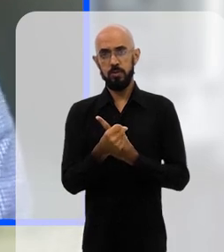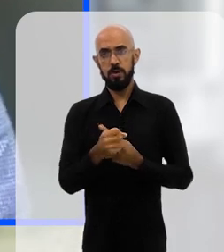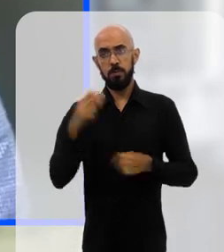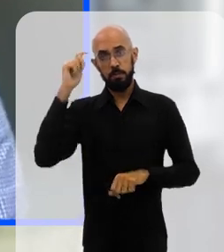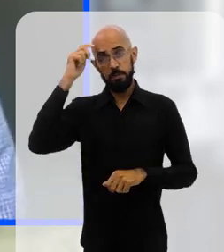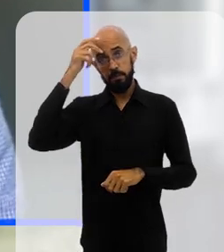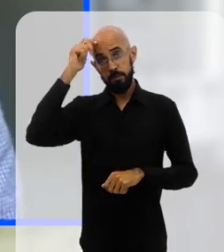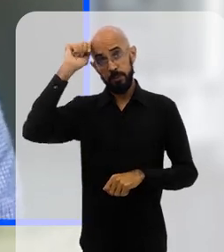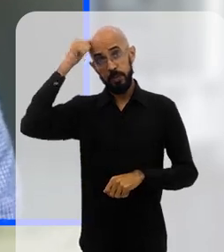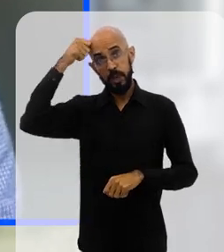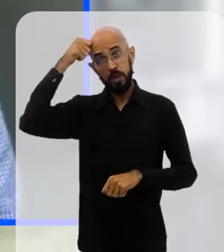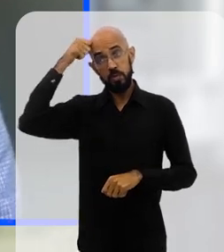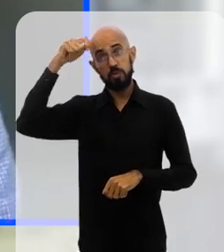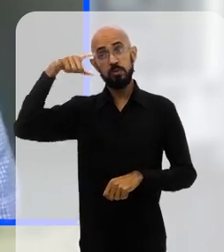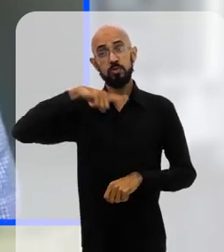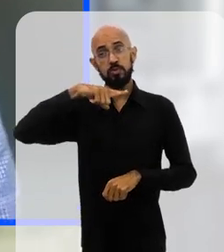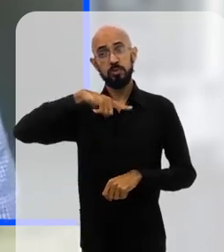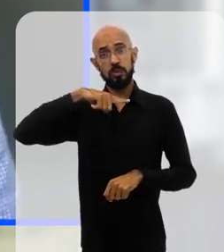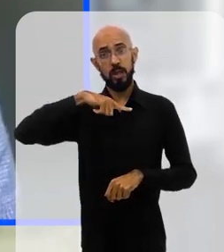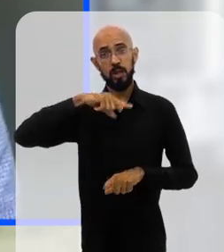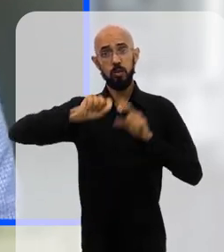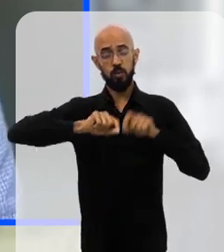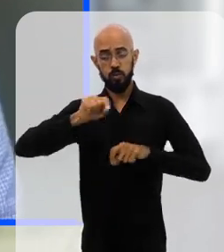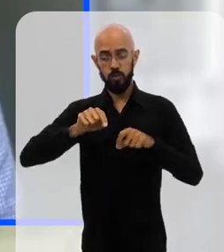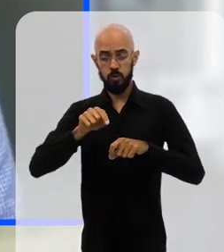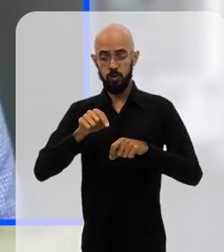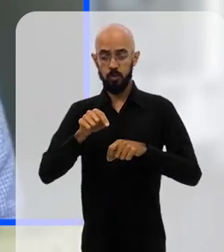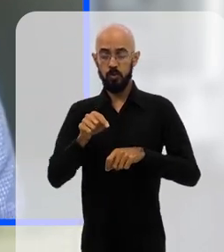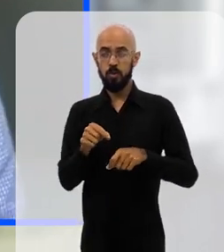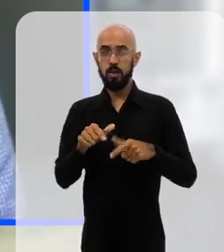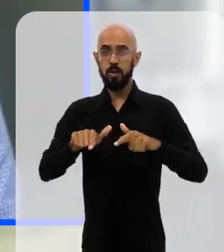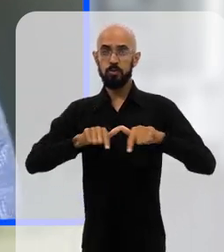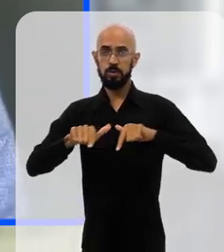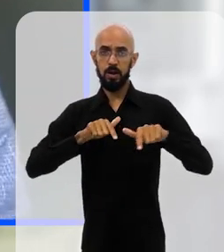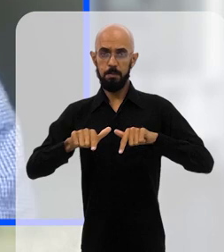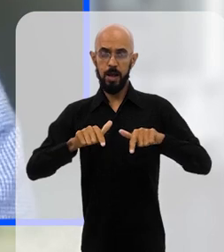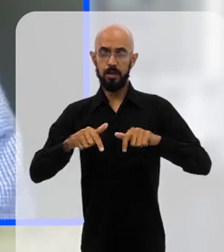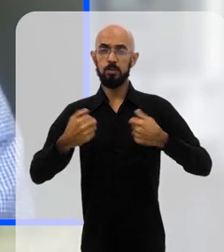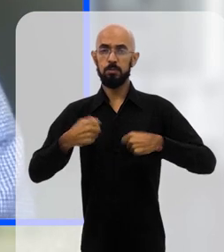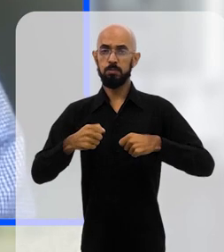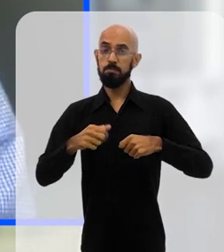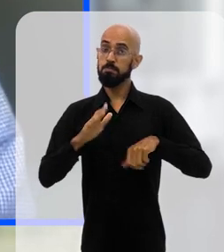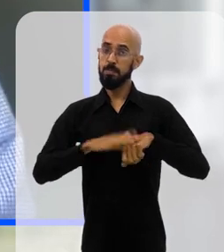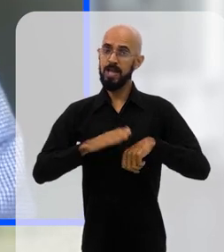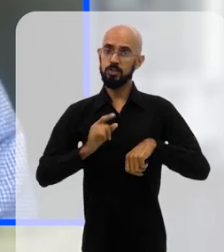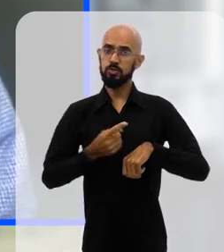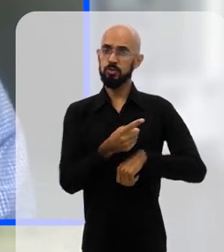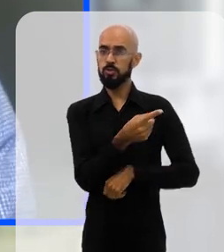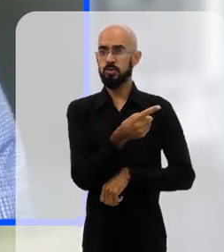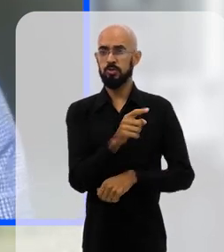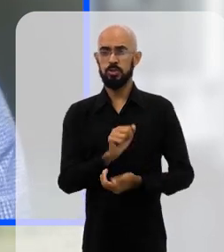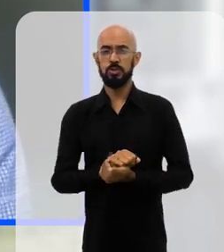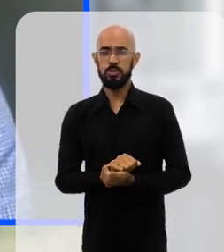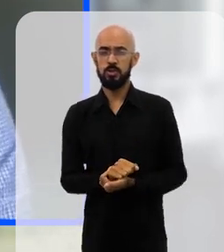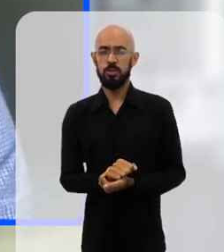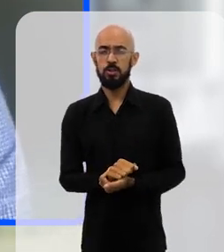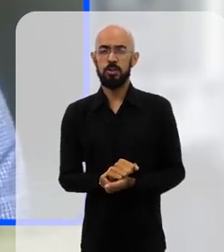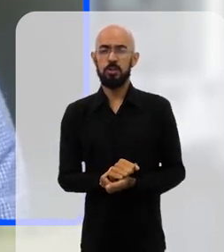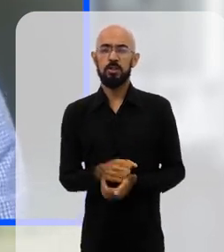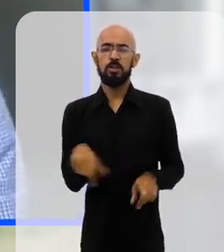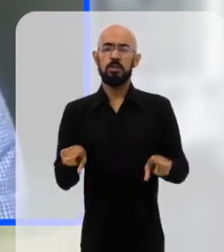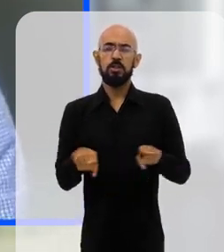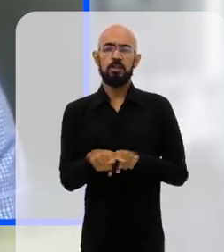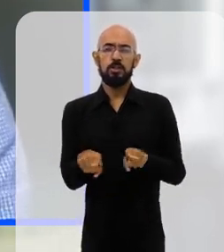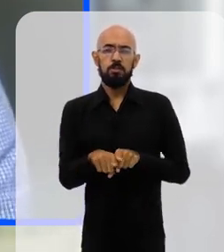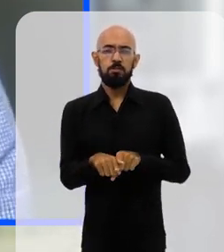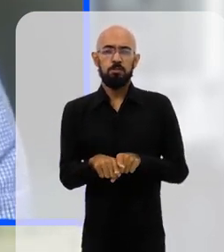pessoas negras geralmente estão em postos de trabalho que exigem maior deslocamento, por exemplo, estão em postos de